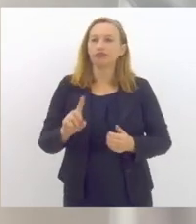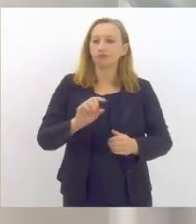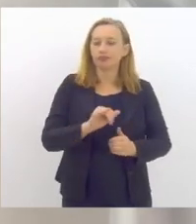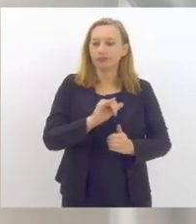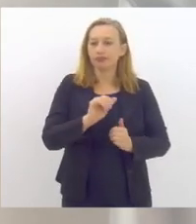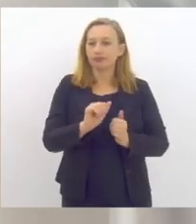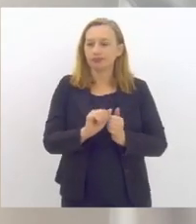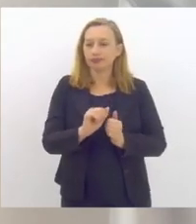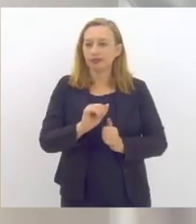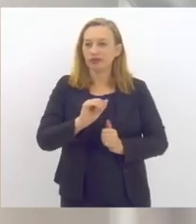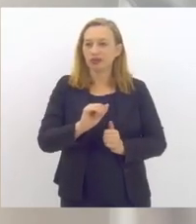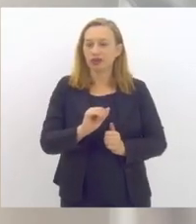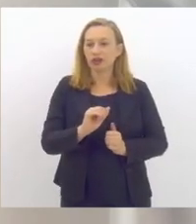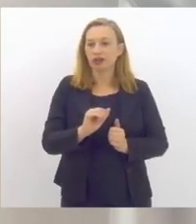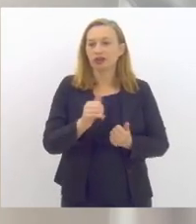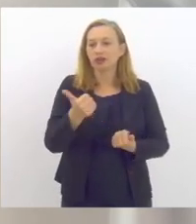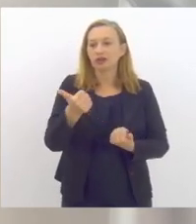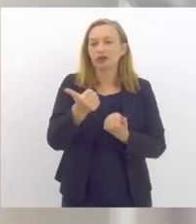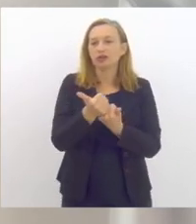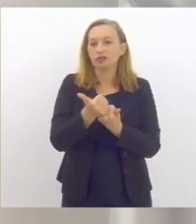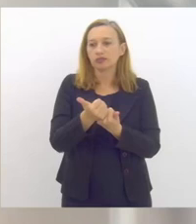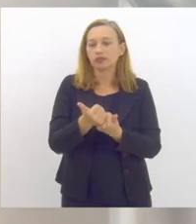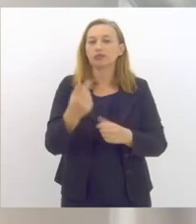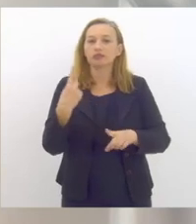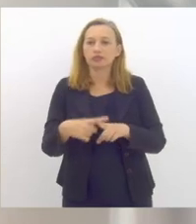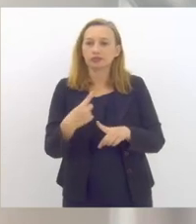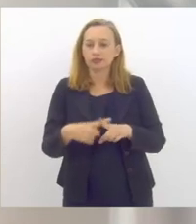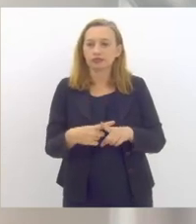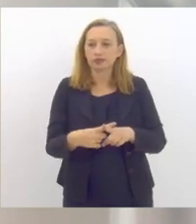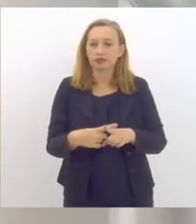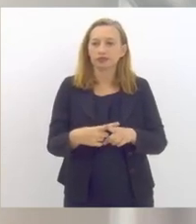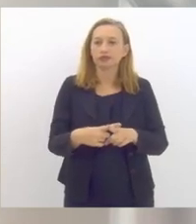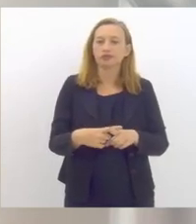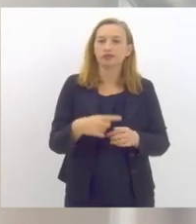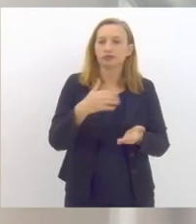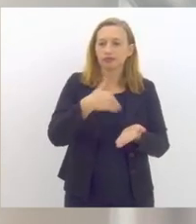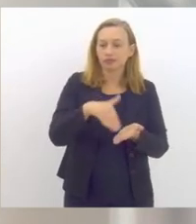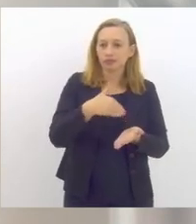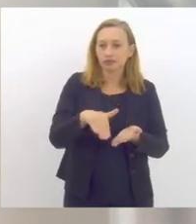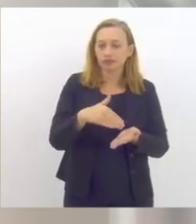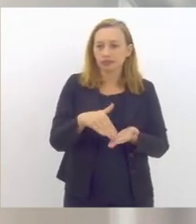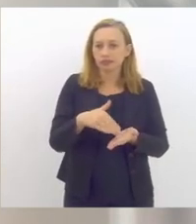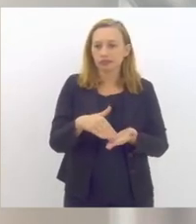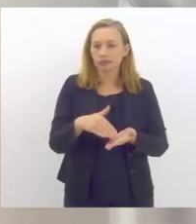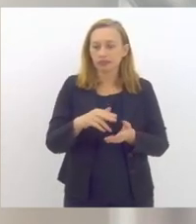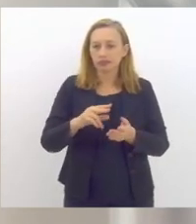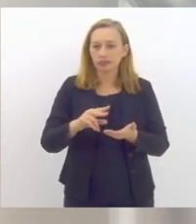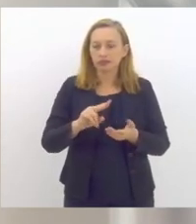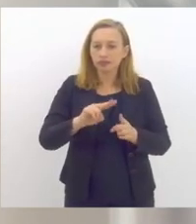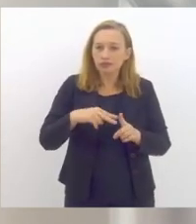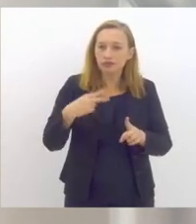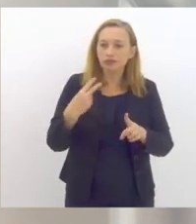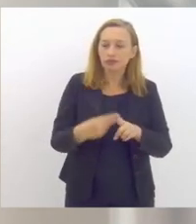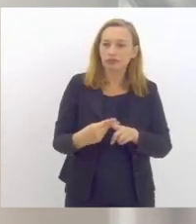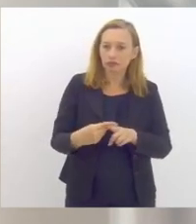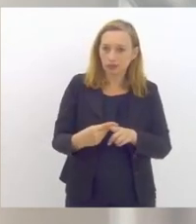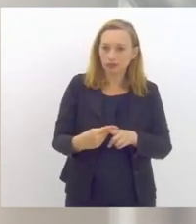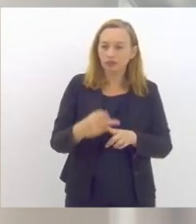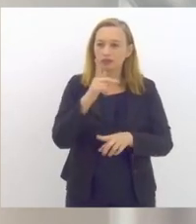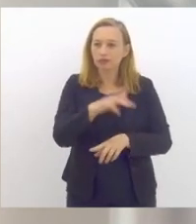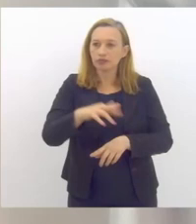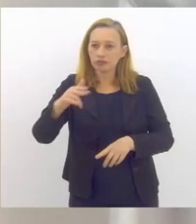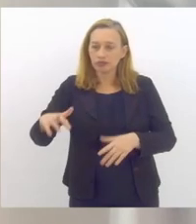tem segurado as nomeações por conta da falta de professores, que se desdobram nesses diferentes